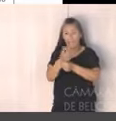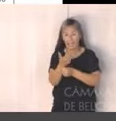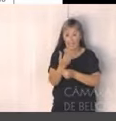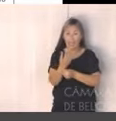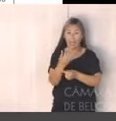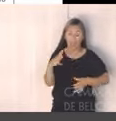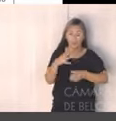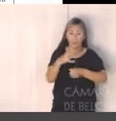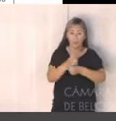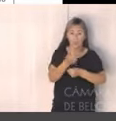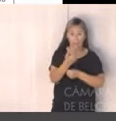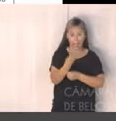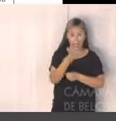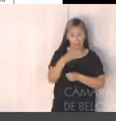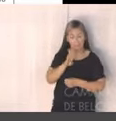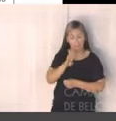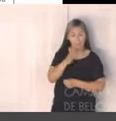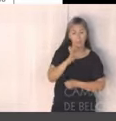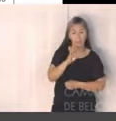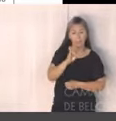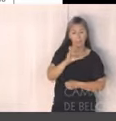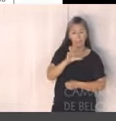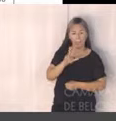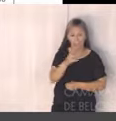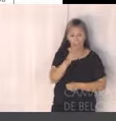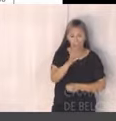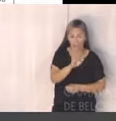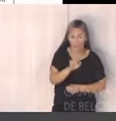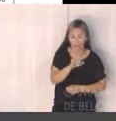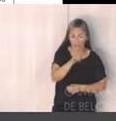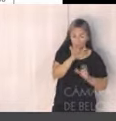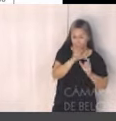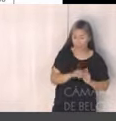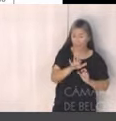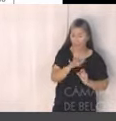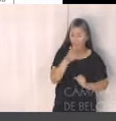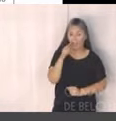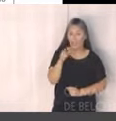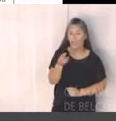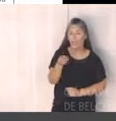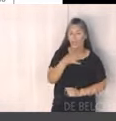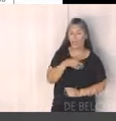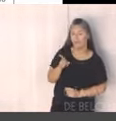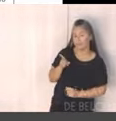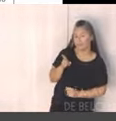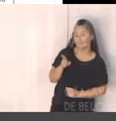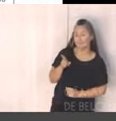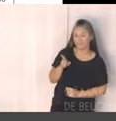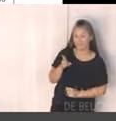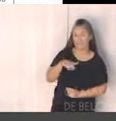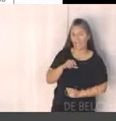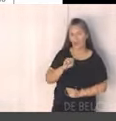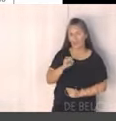bilhões e 200 que eu disse lá em cima das receitas correntes. O novo bloco aí das receitas de capital, quase 881 milhões de